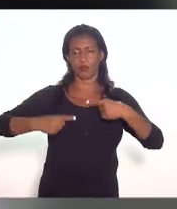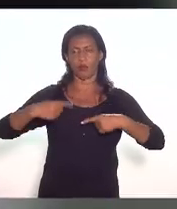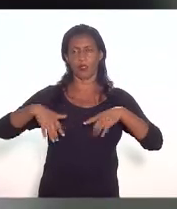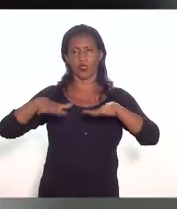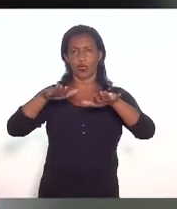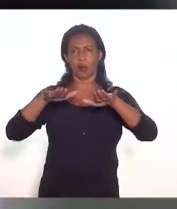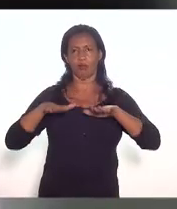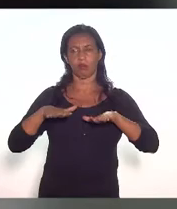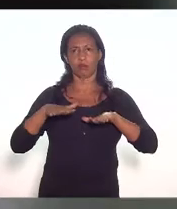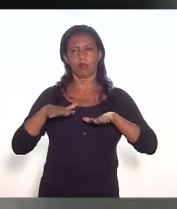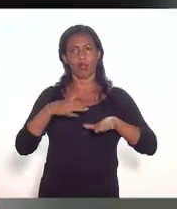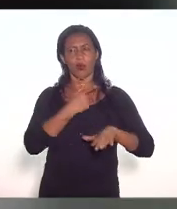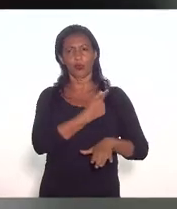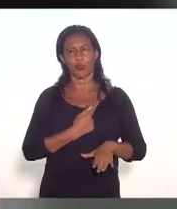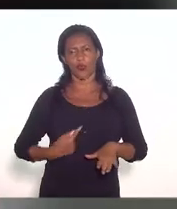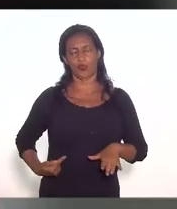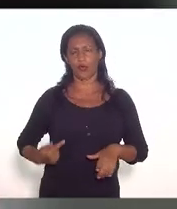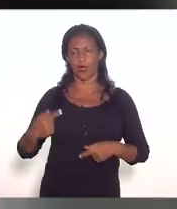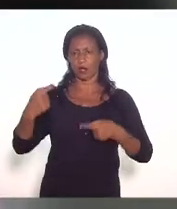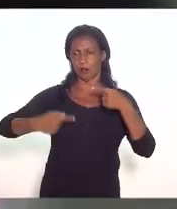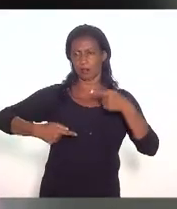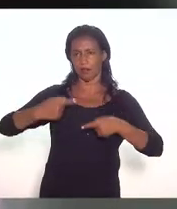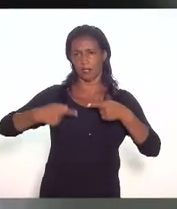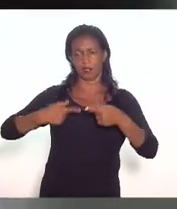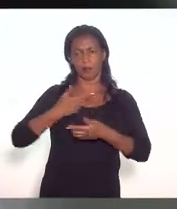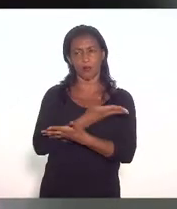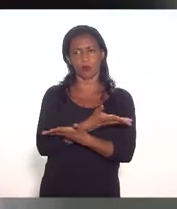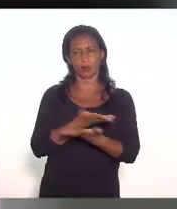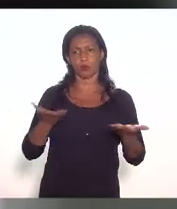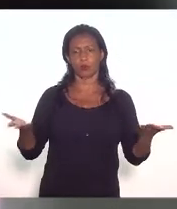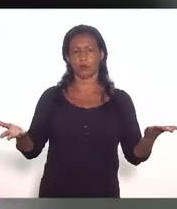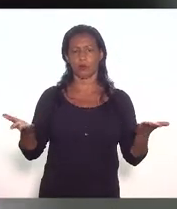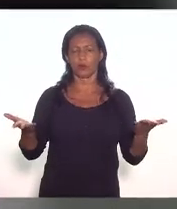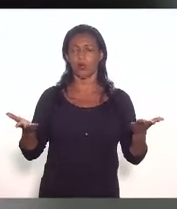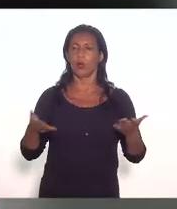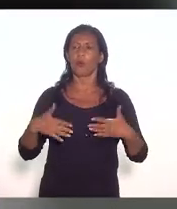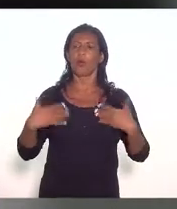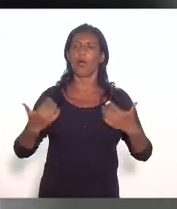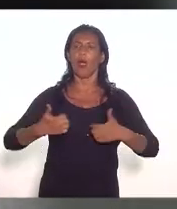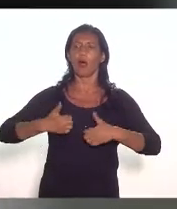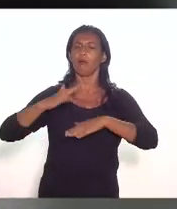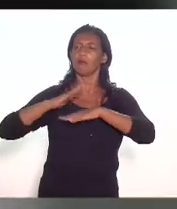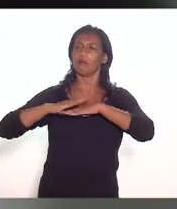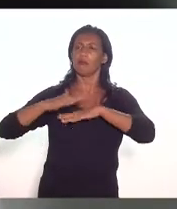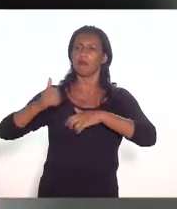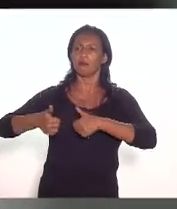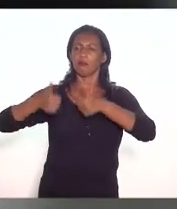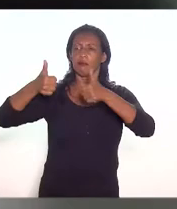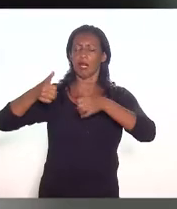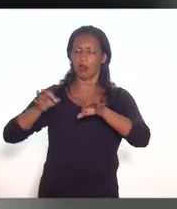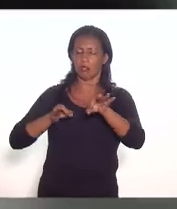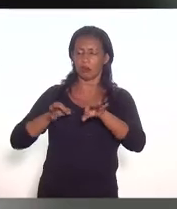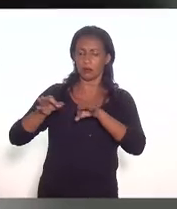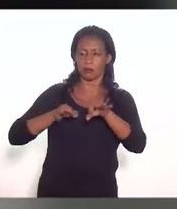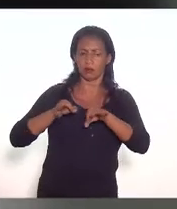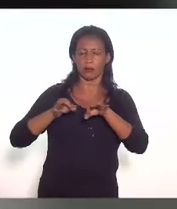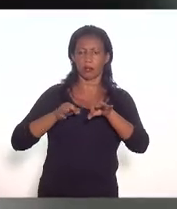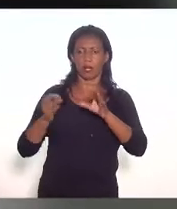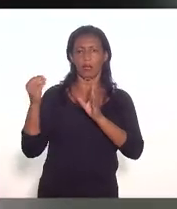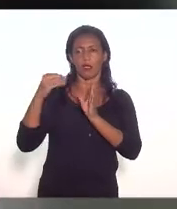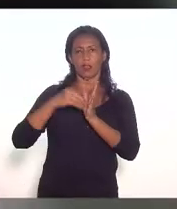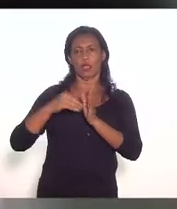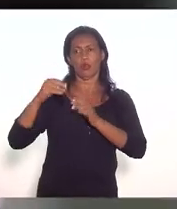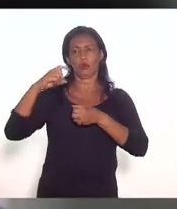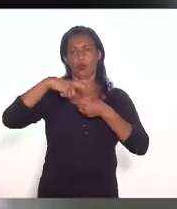governo evidentemente será debatido com vossas excelências qual o melhor modelo desde que observados os limites estabelecidos em convênio